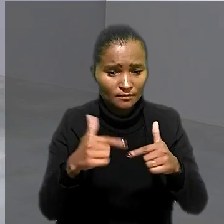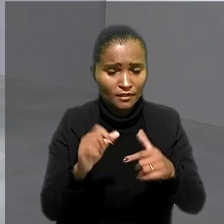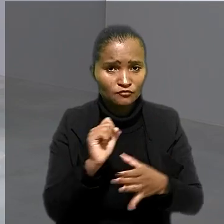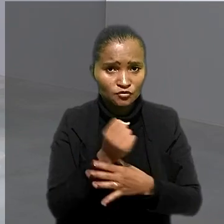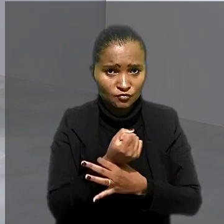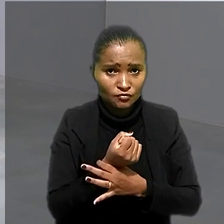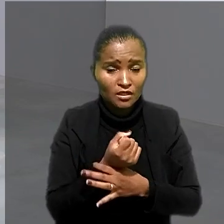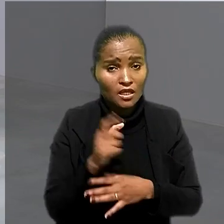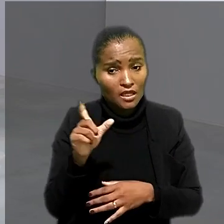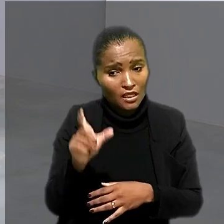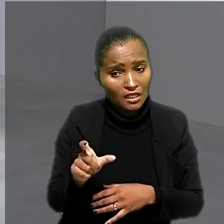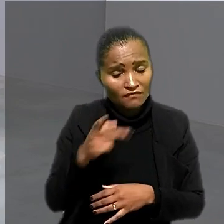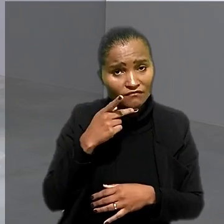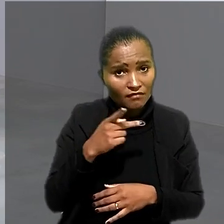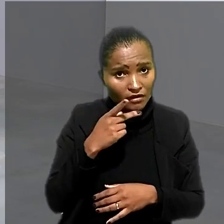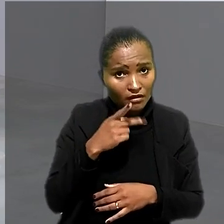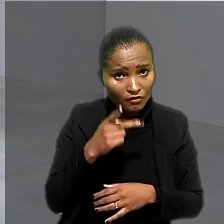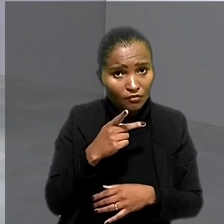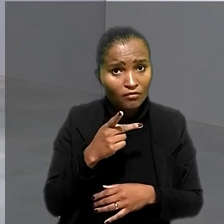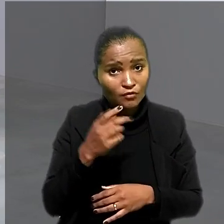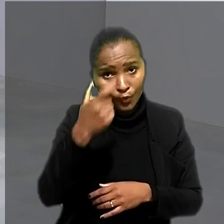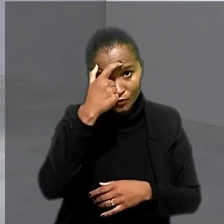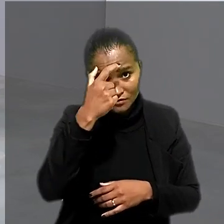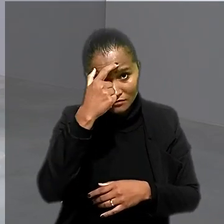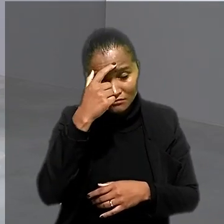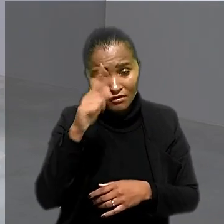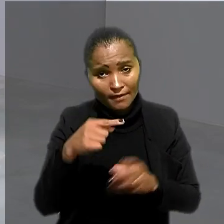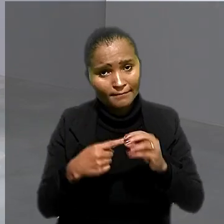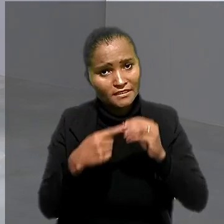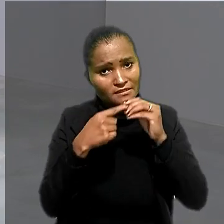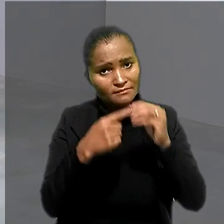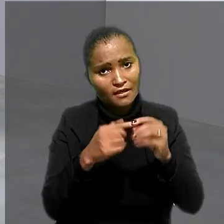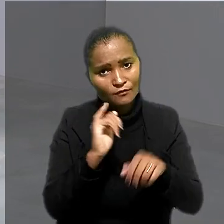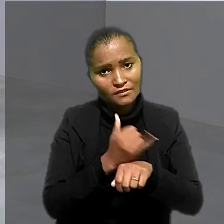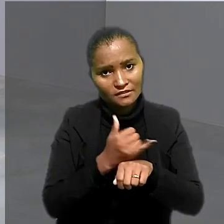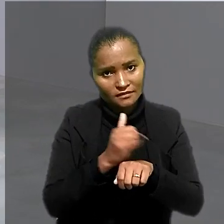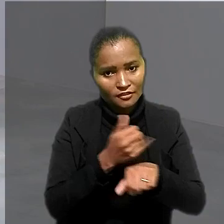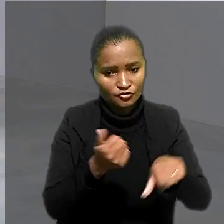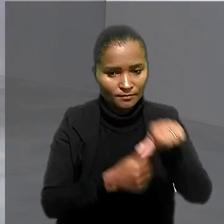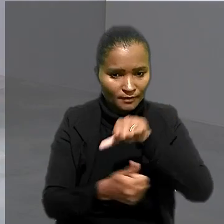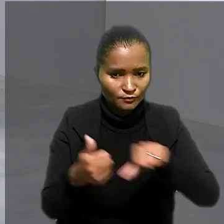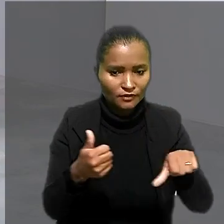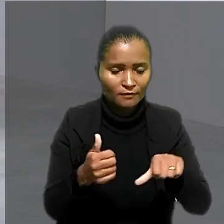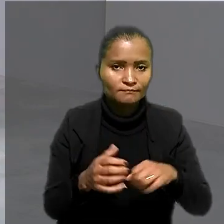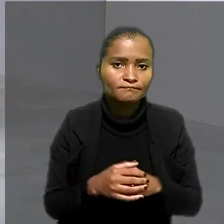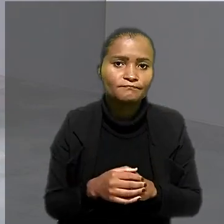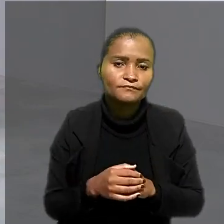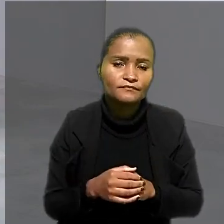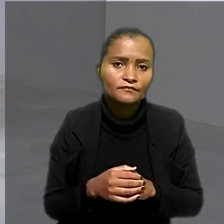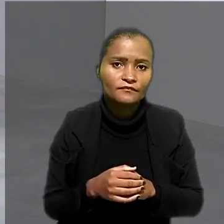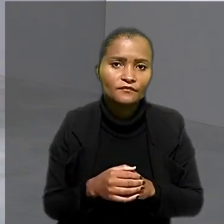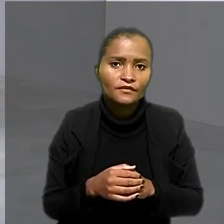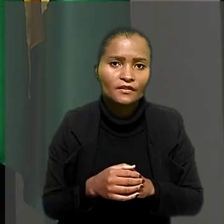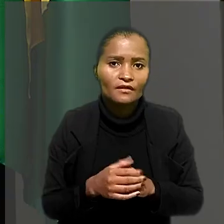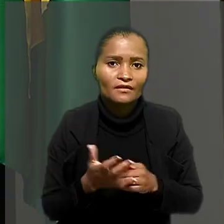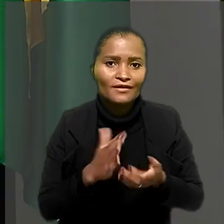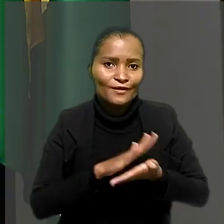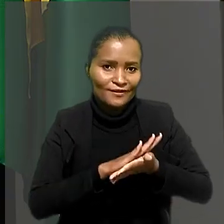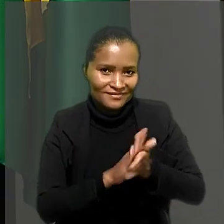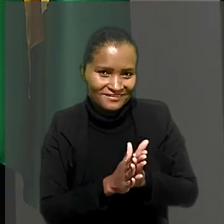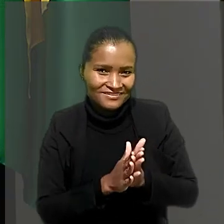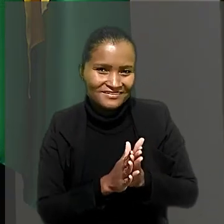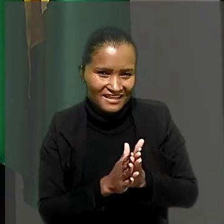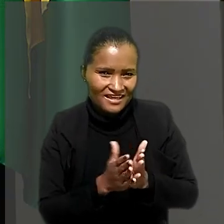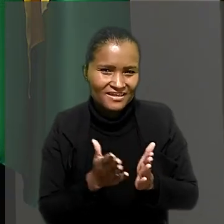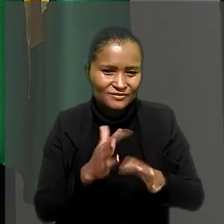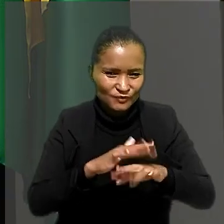destacou que a conscientização é a principal estratégia para reverter esse quadro. Vamos dar uma olhada. Combater acidentes de trabalho e